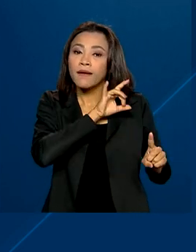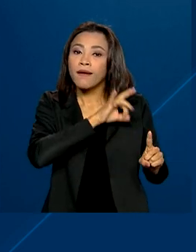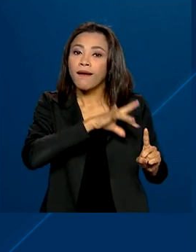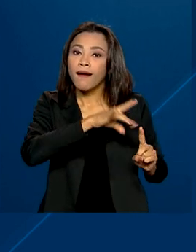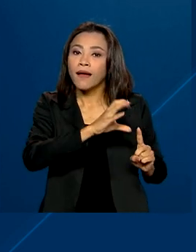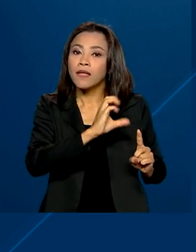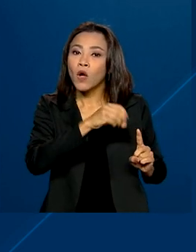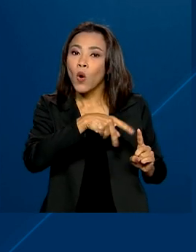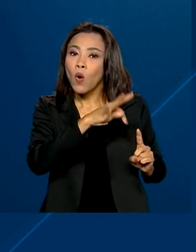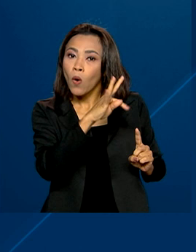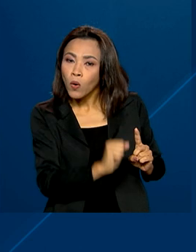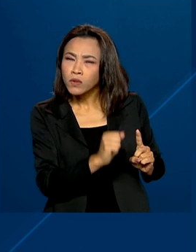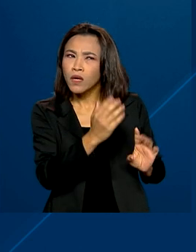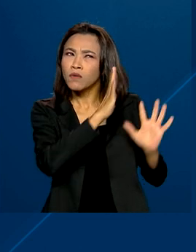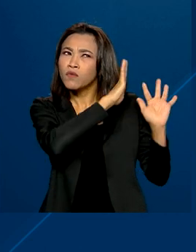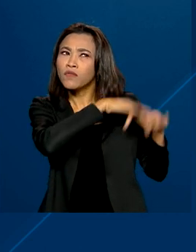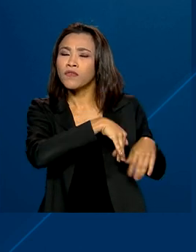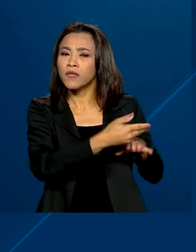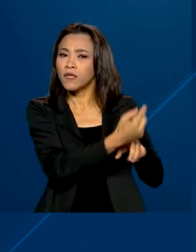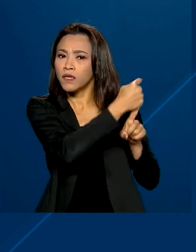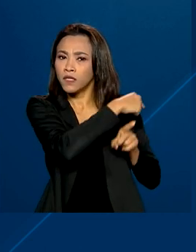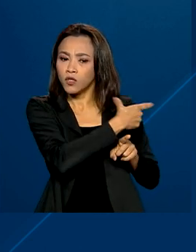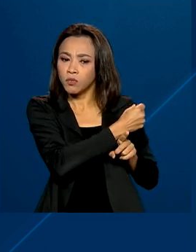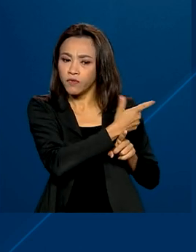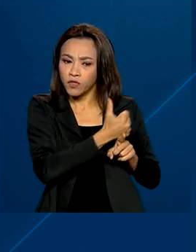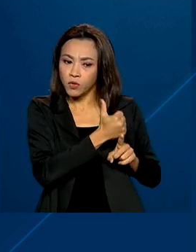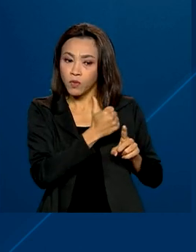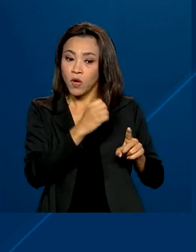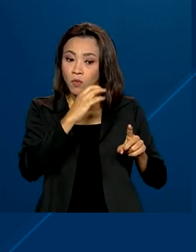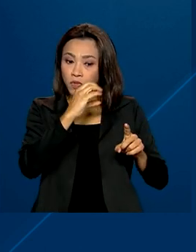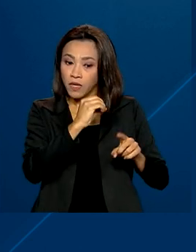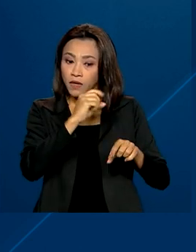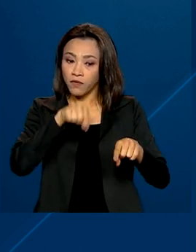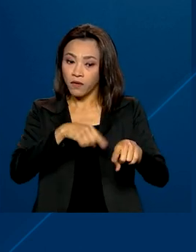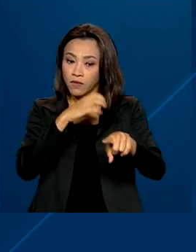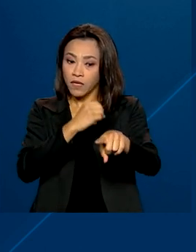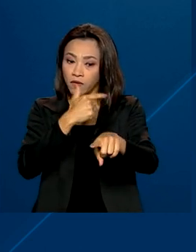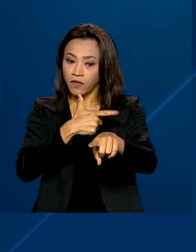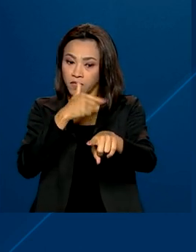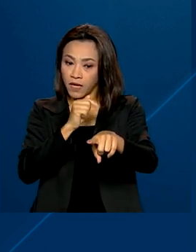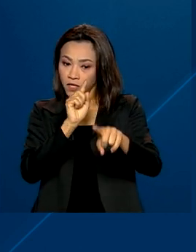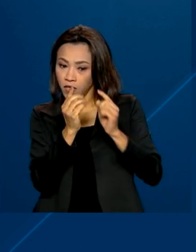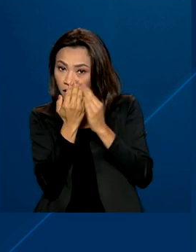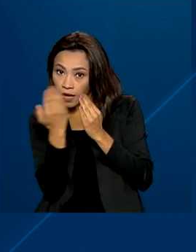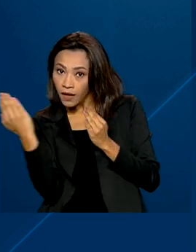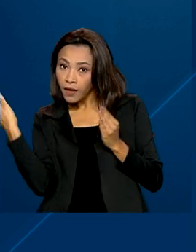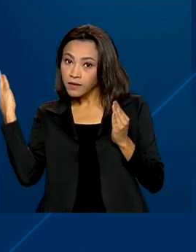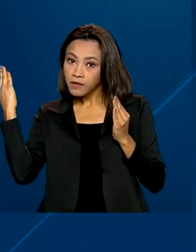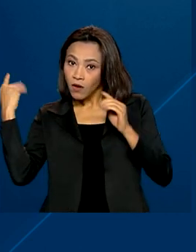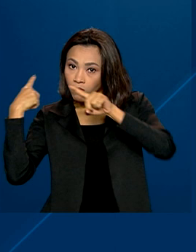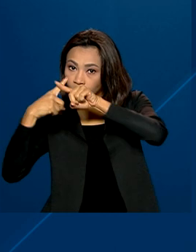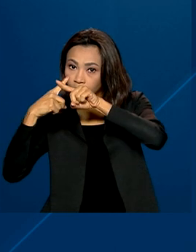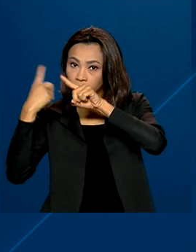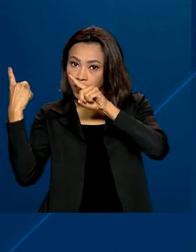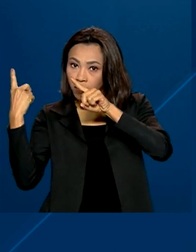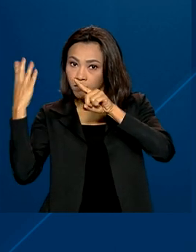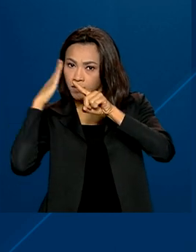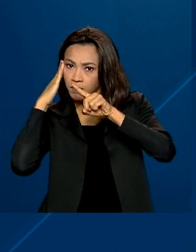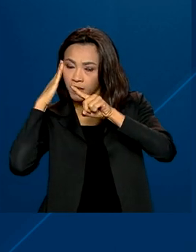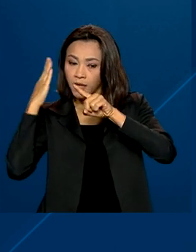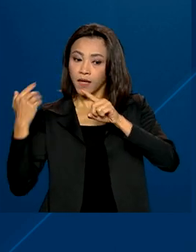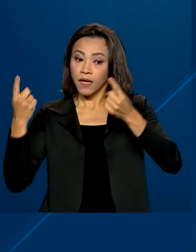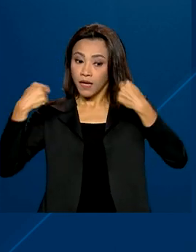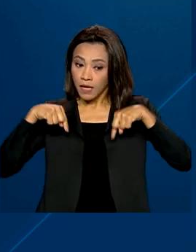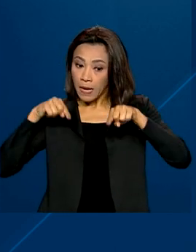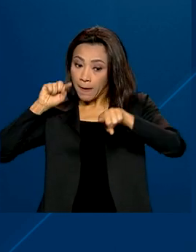em seu nome no fim de 2021 por 0,02748761. Na prática, a